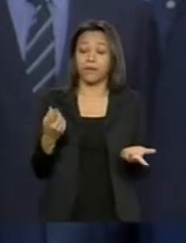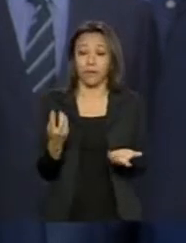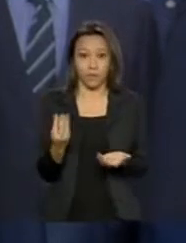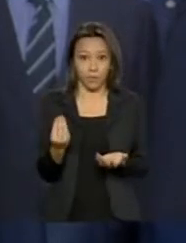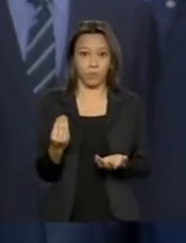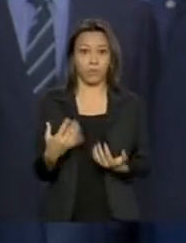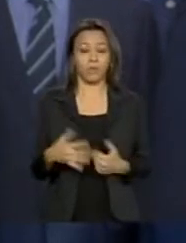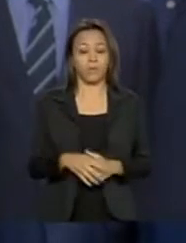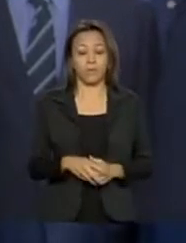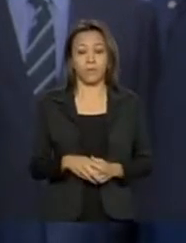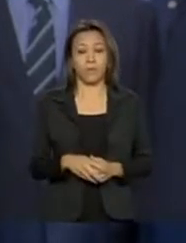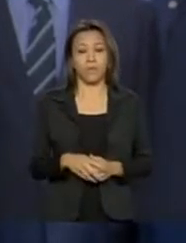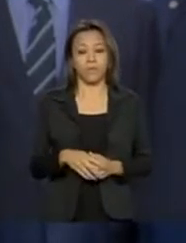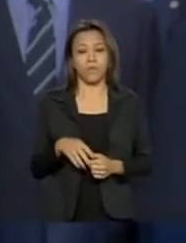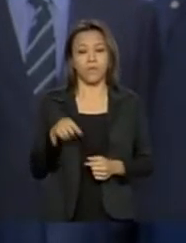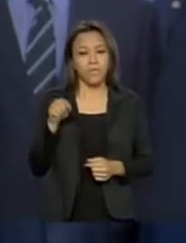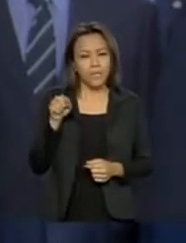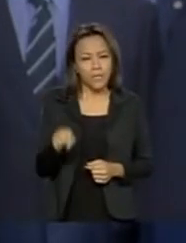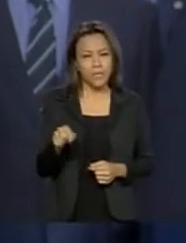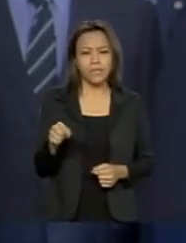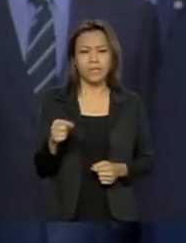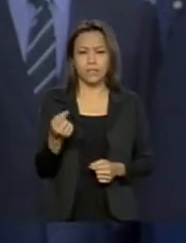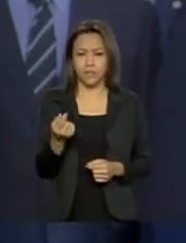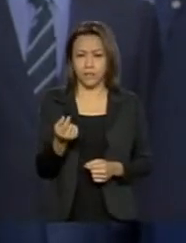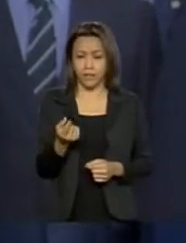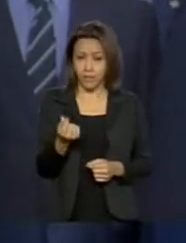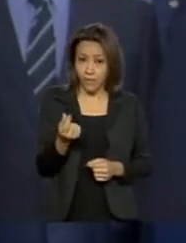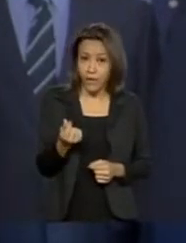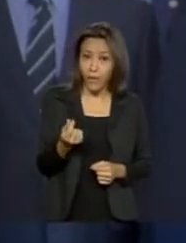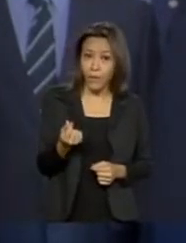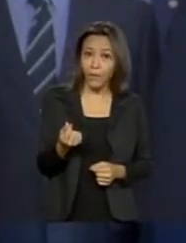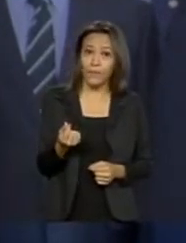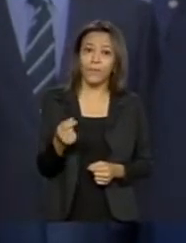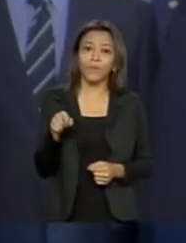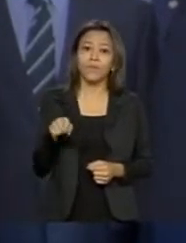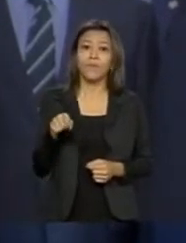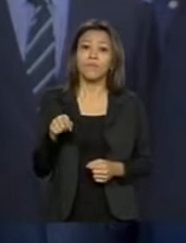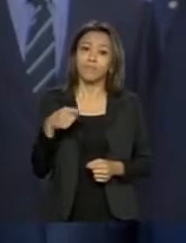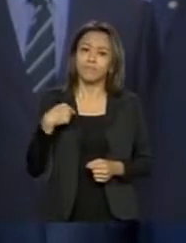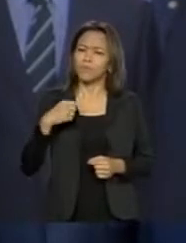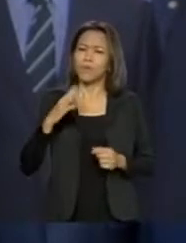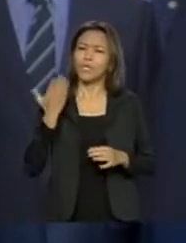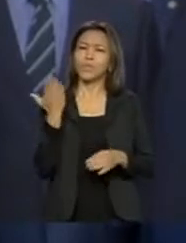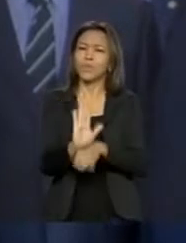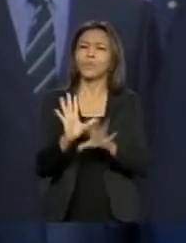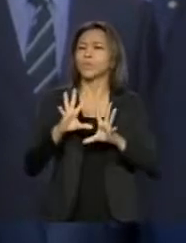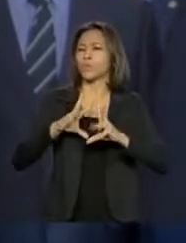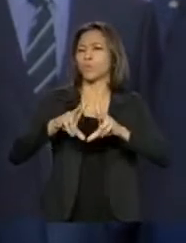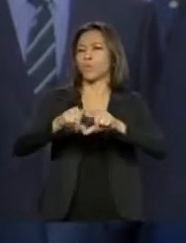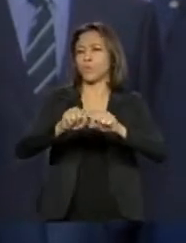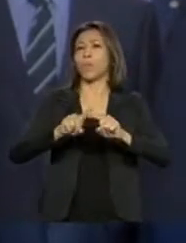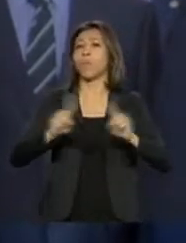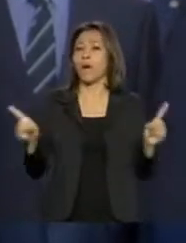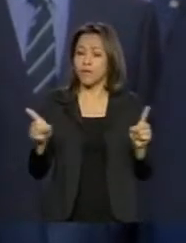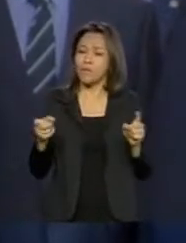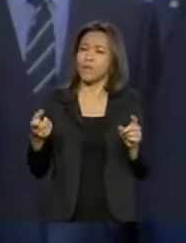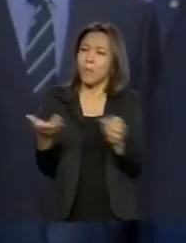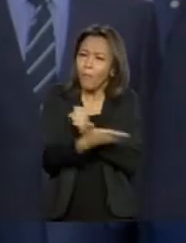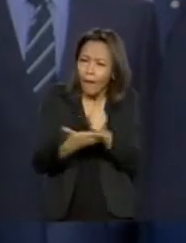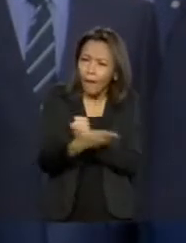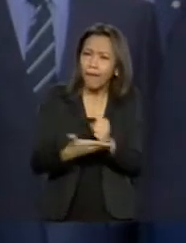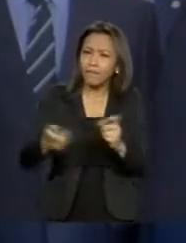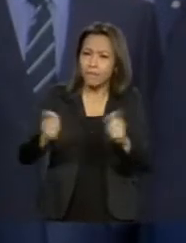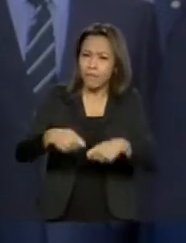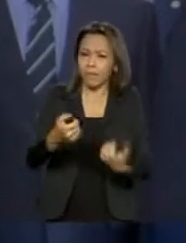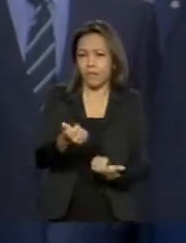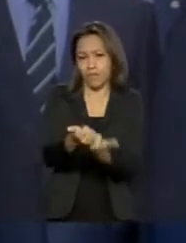não é valor o suficiente, muitas vezes, para todas as necessidades, mas basicamente atende, até porque o